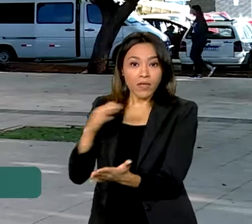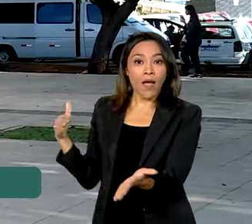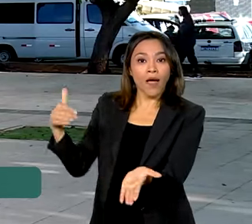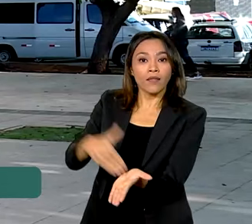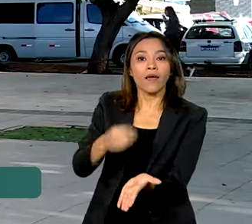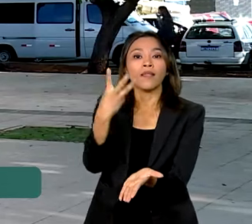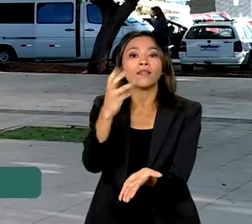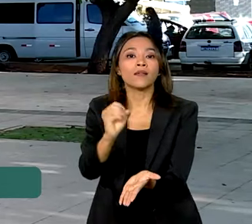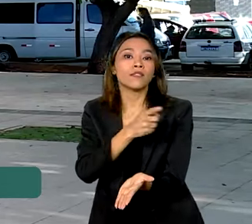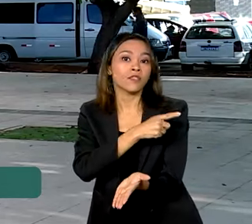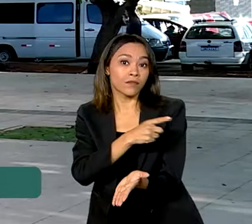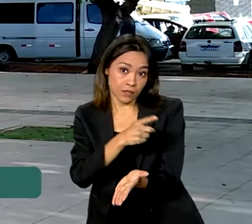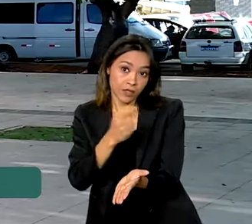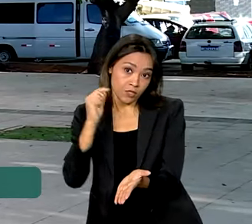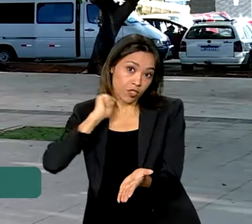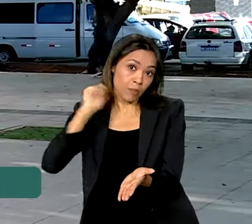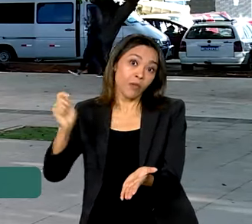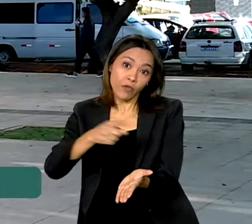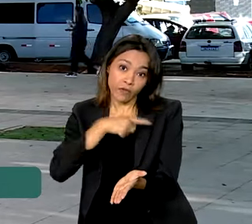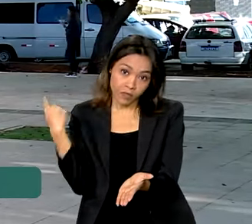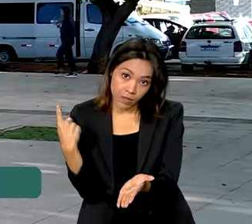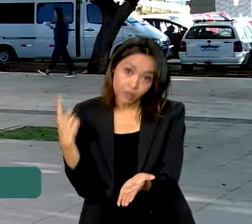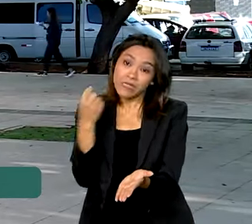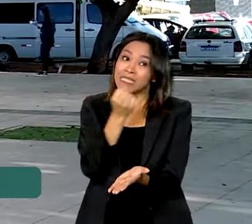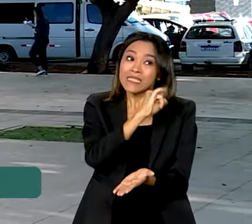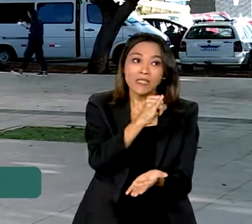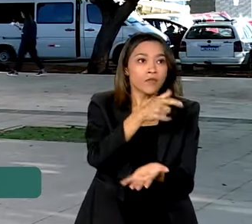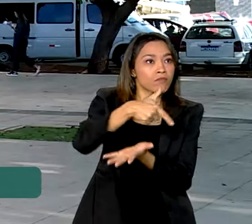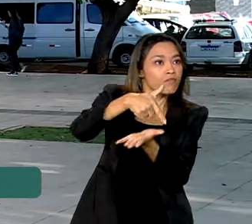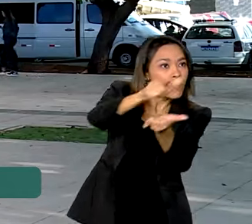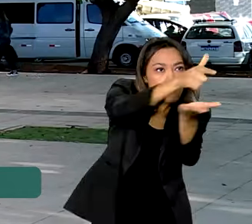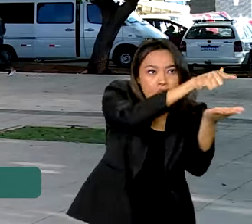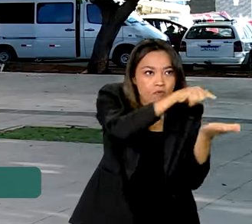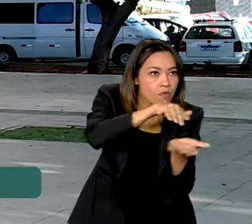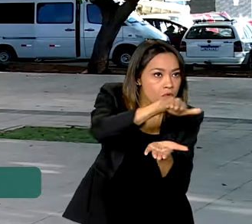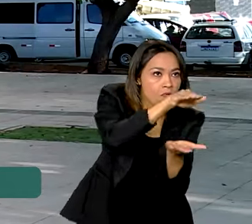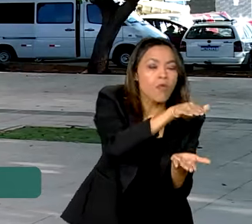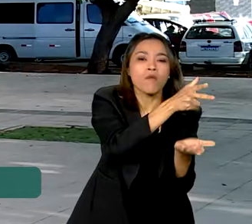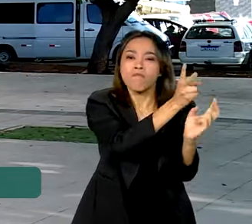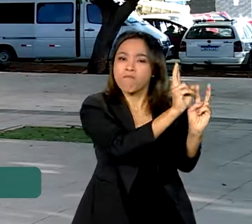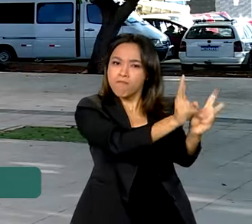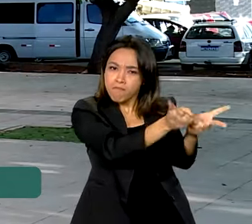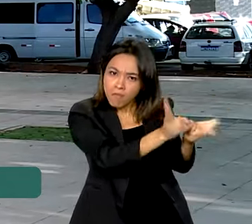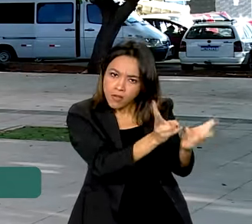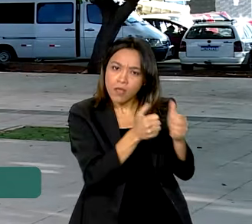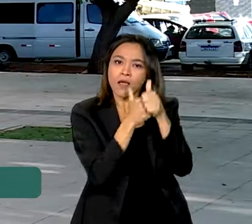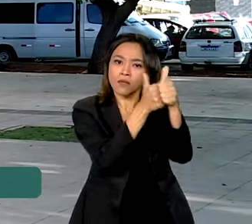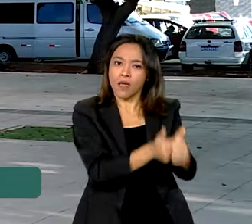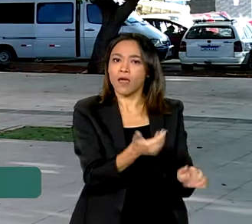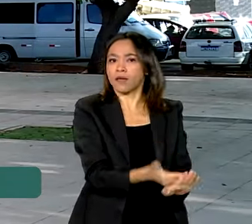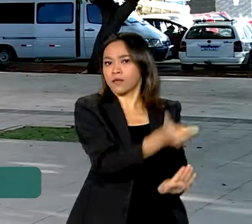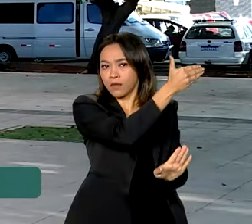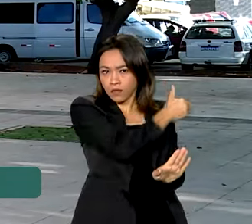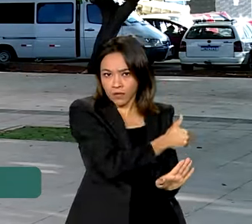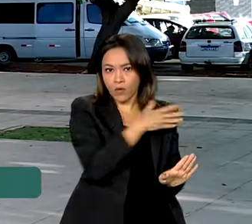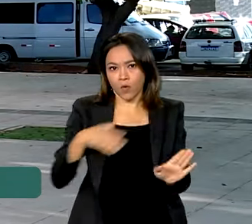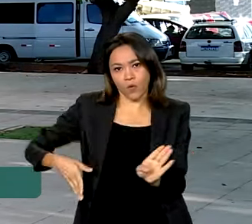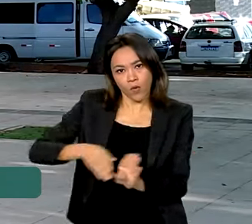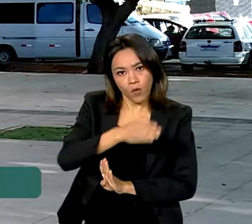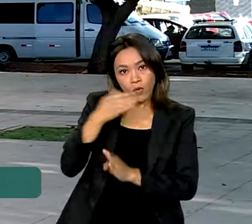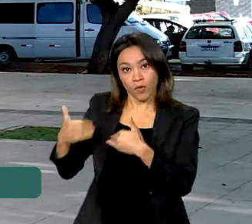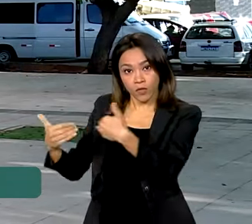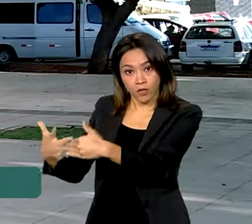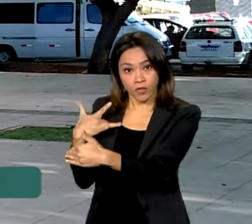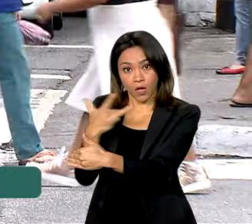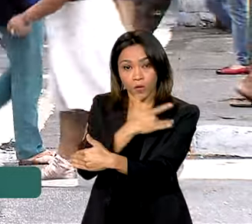cidades que não tiverem mais doses desse lote permanecem com o público-alvo recomendado anteriormente, de 10 a